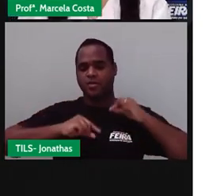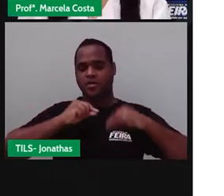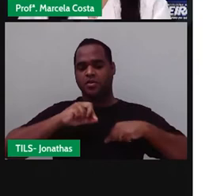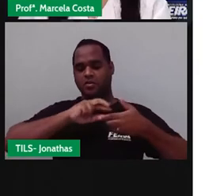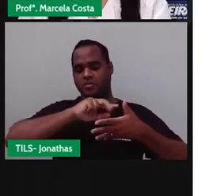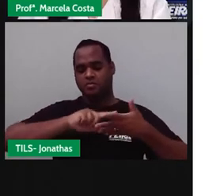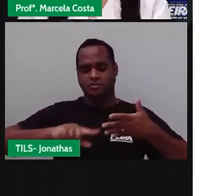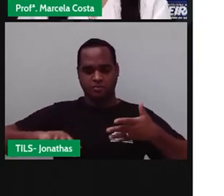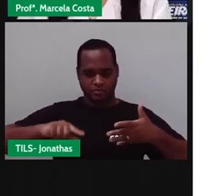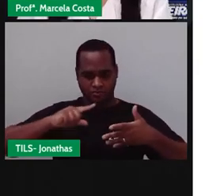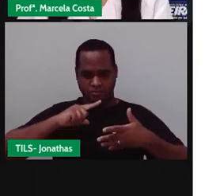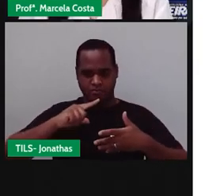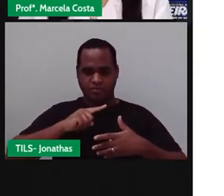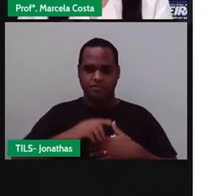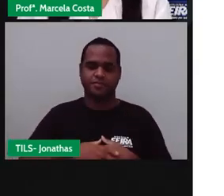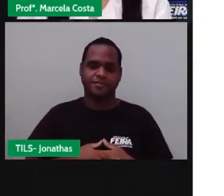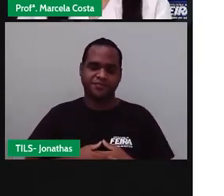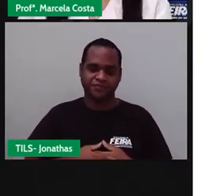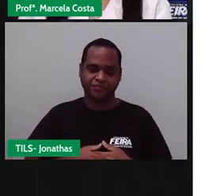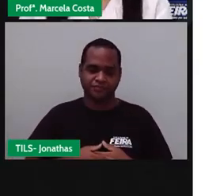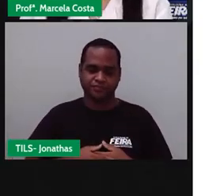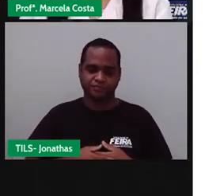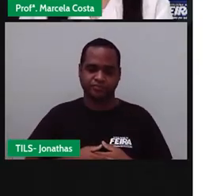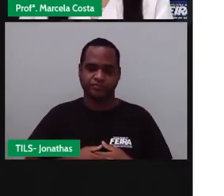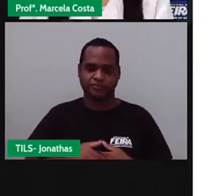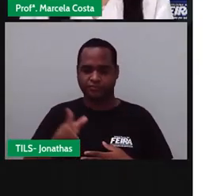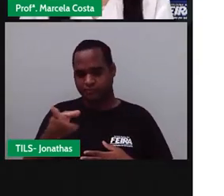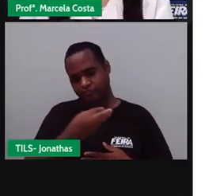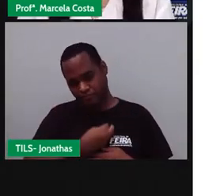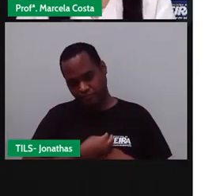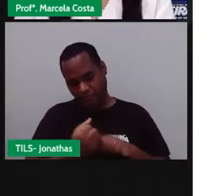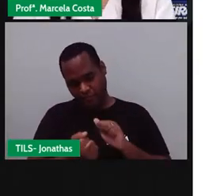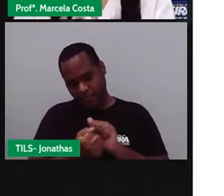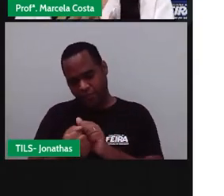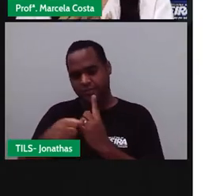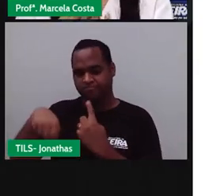coisas. e pra gente conviver bem, pra gente